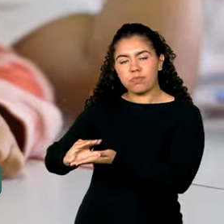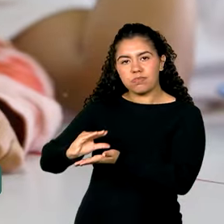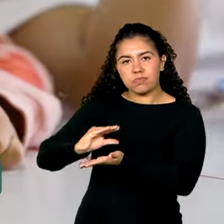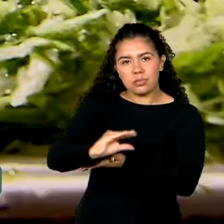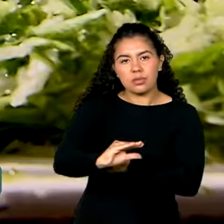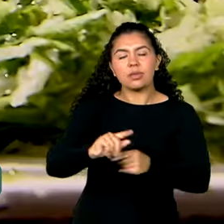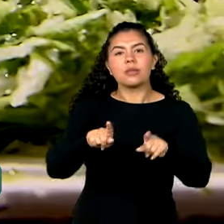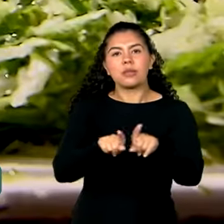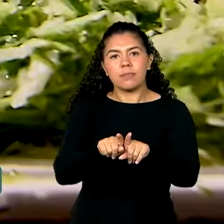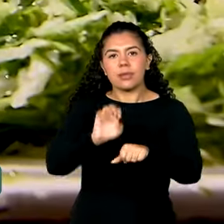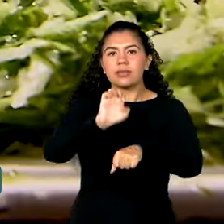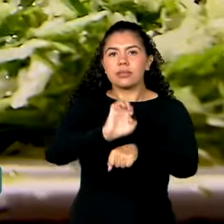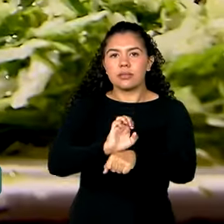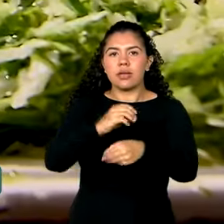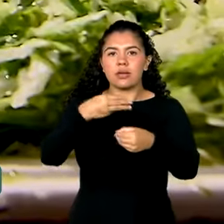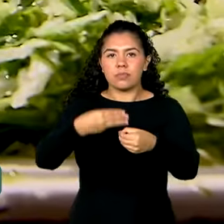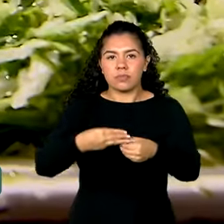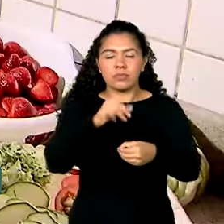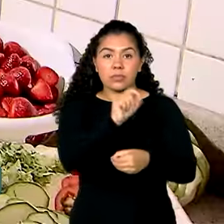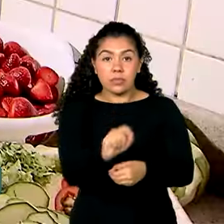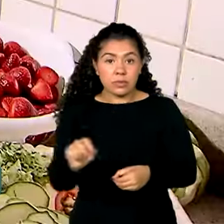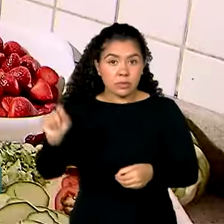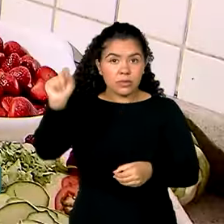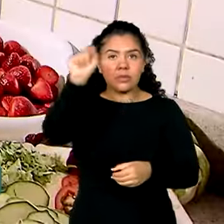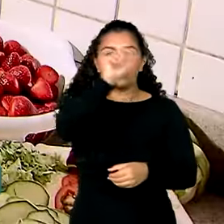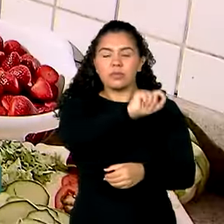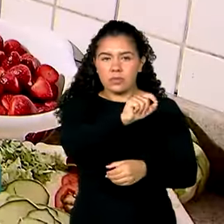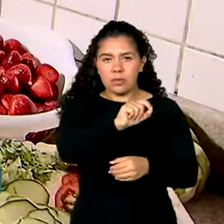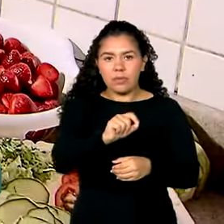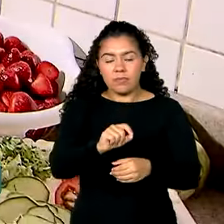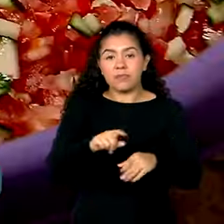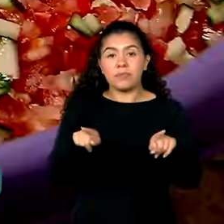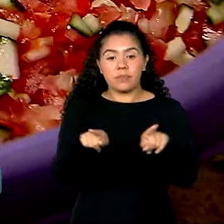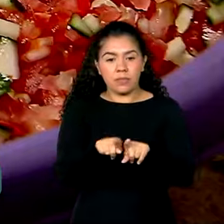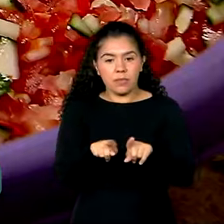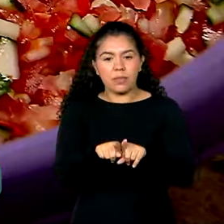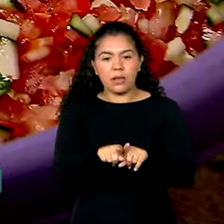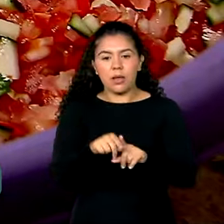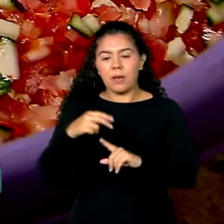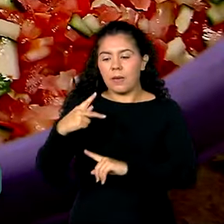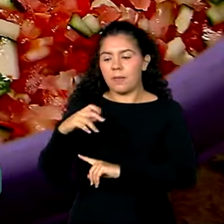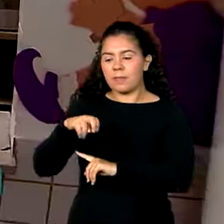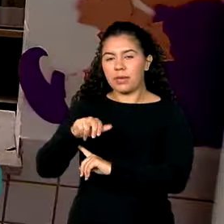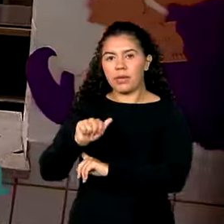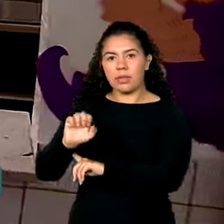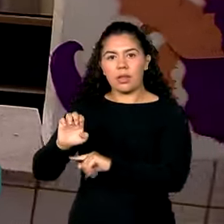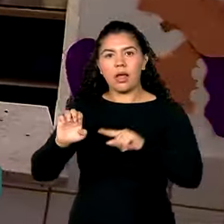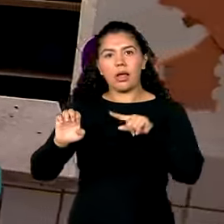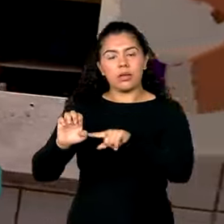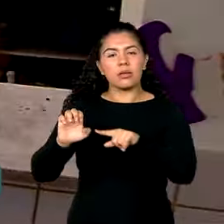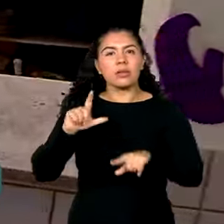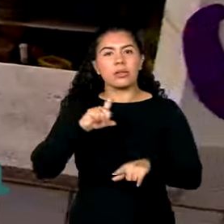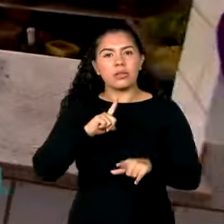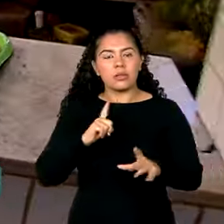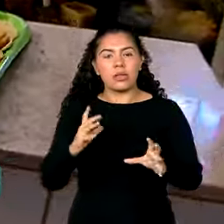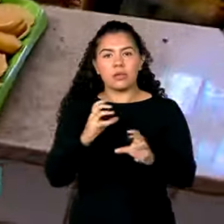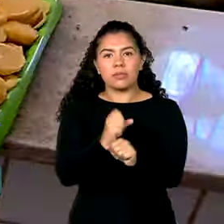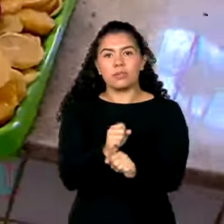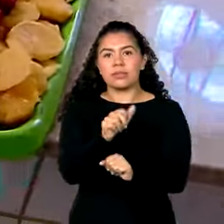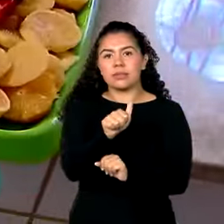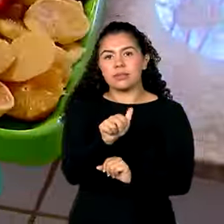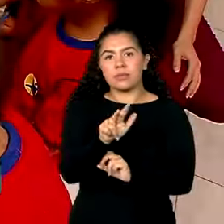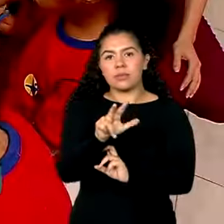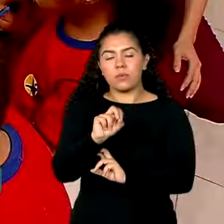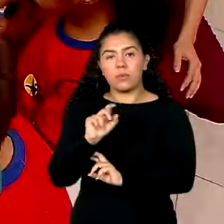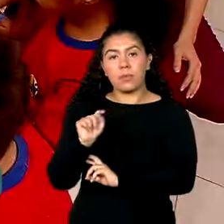municípios. Gerenciado pelo Fundo Nacional de Desenvolvimento da Educação, o PNAE abrange cerca de 150 mil escolas